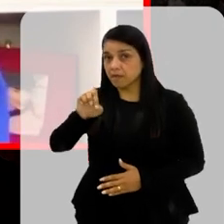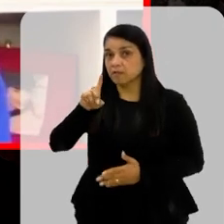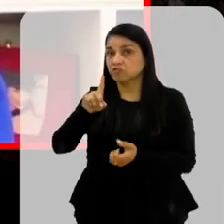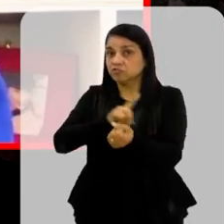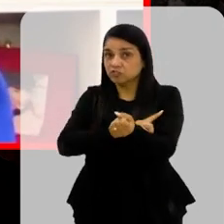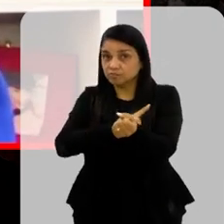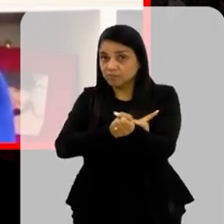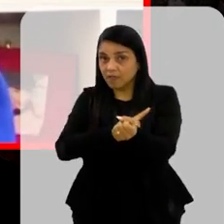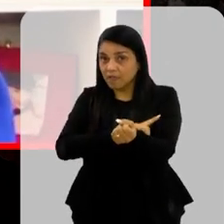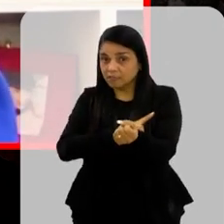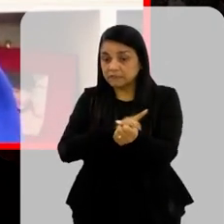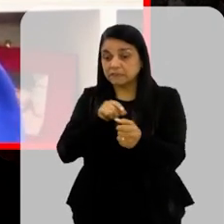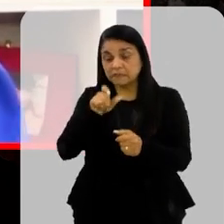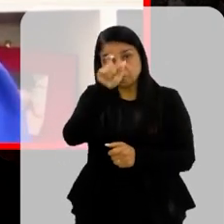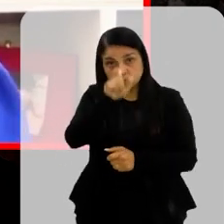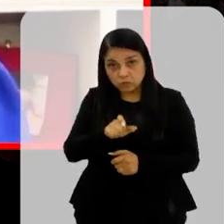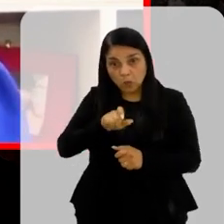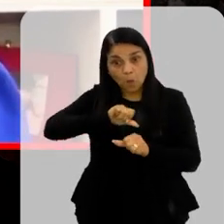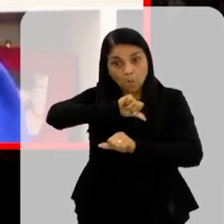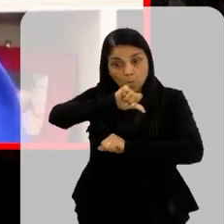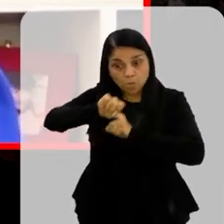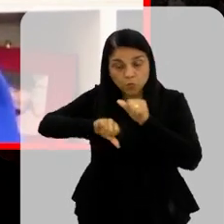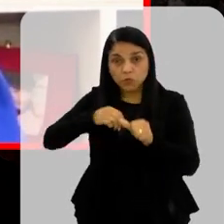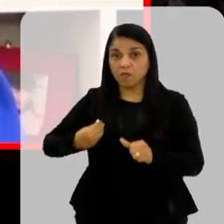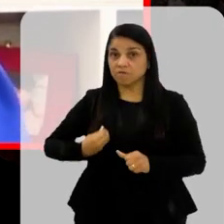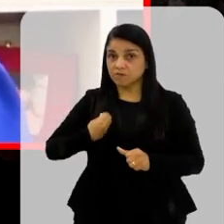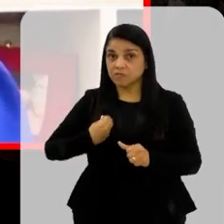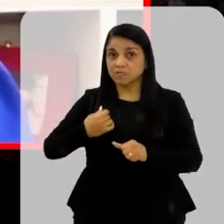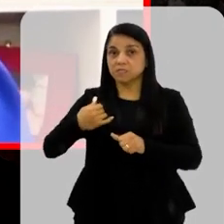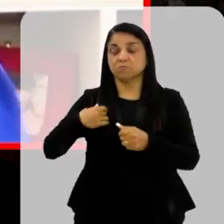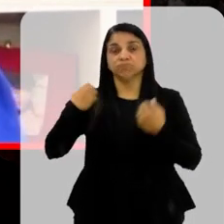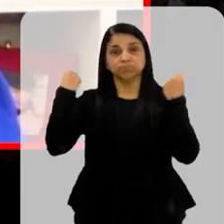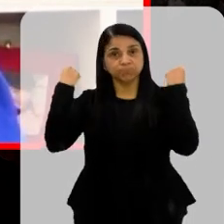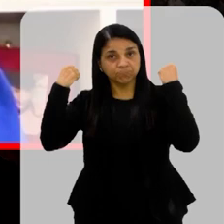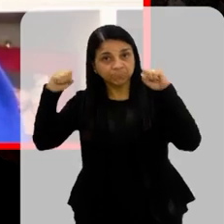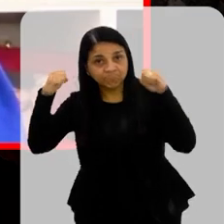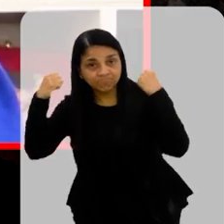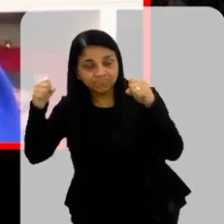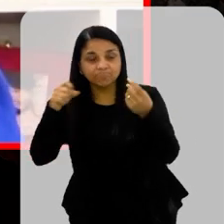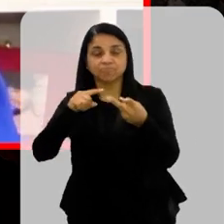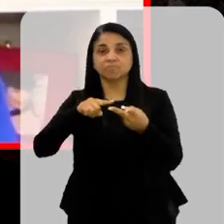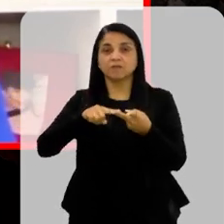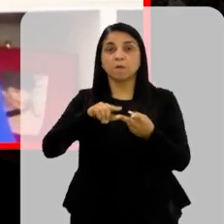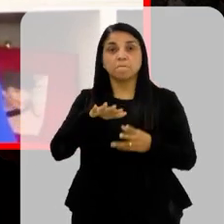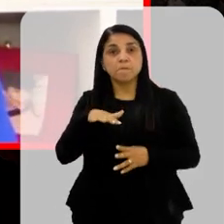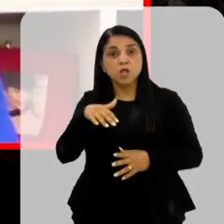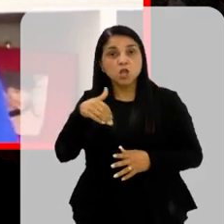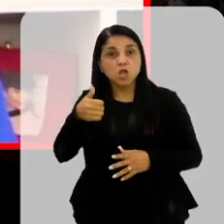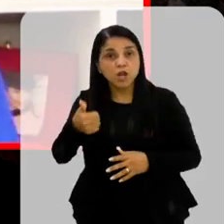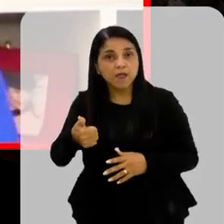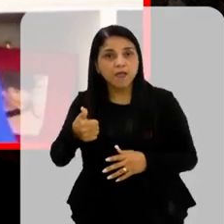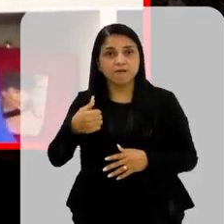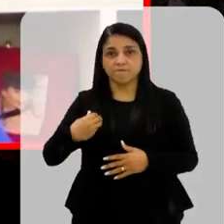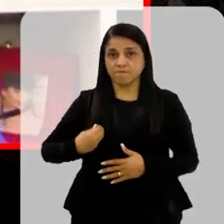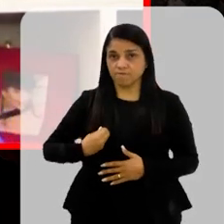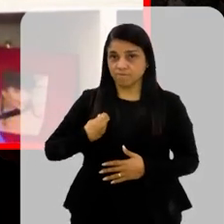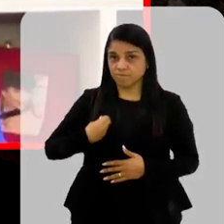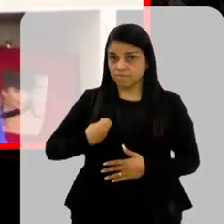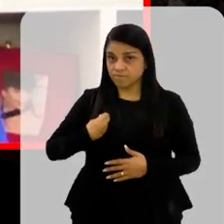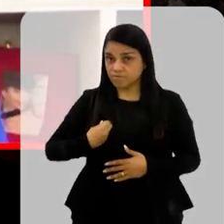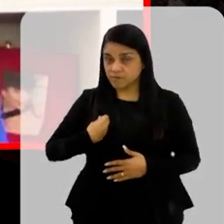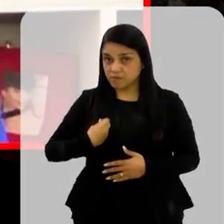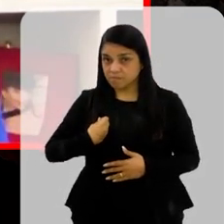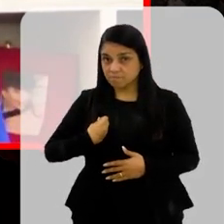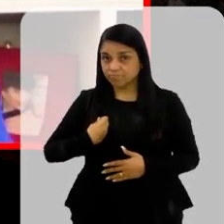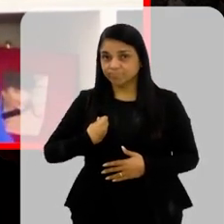Nessa condição, se a pessoa mudar o estilo de vida Se ela perder peso, praticar atividade física, melhorar O estilo de vida